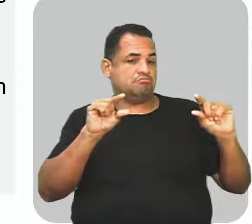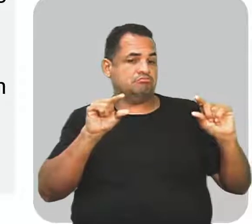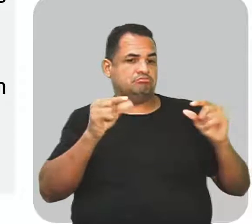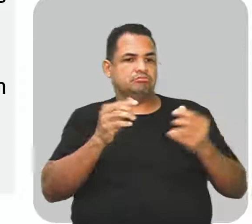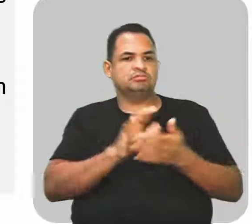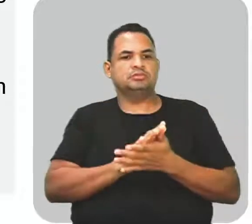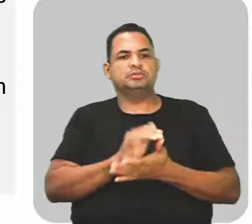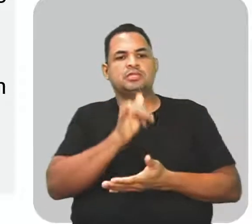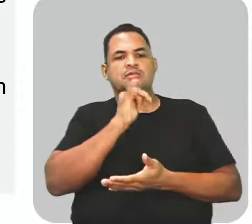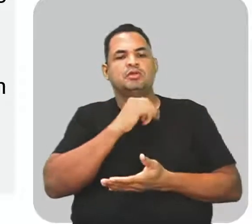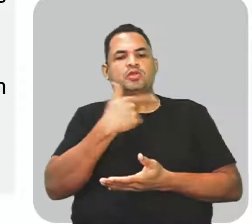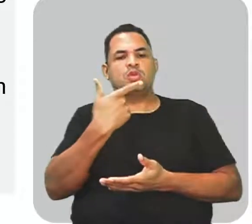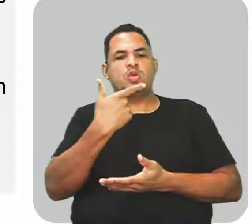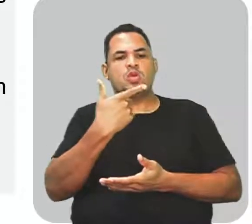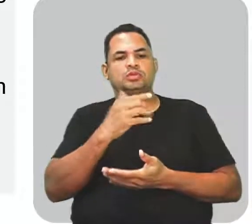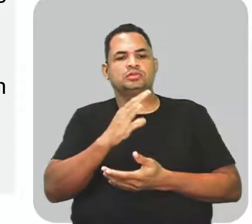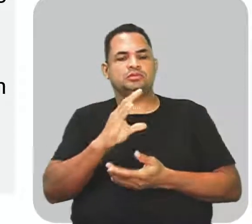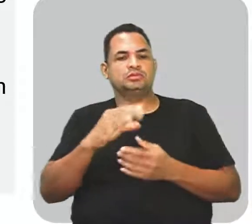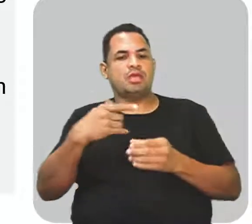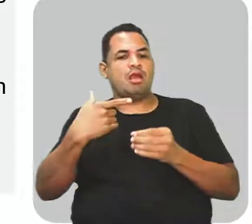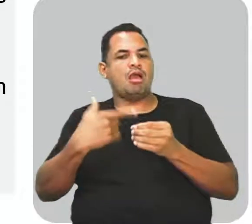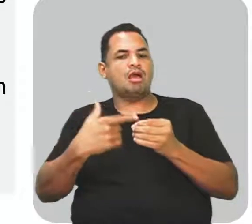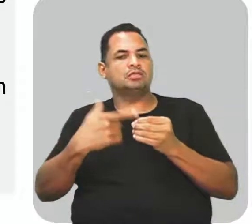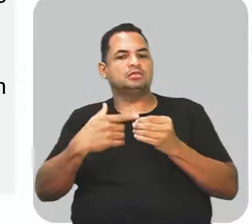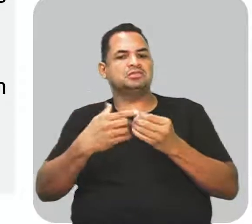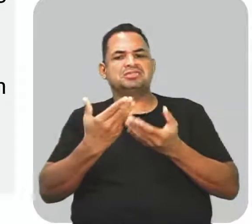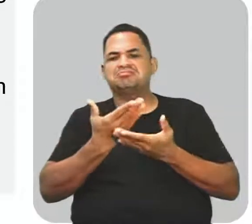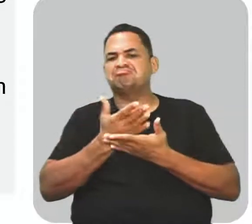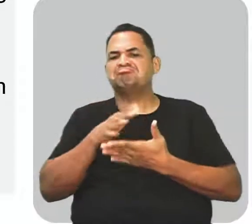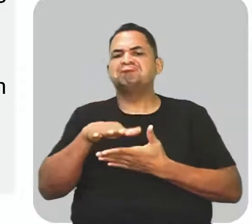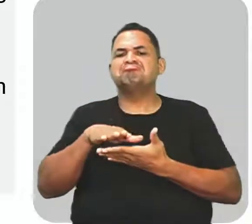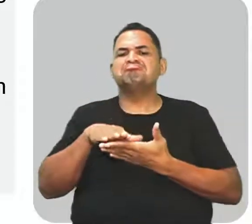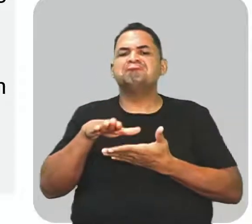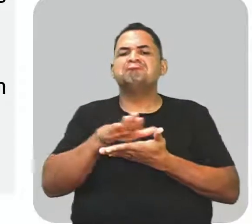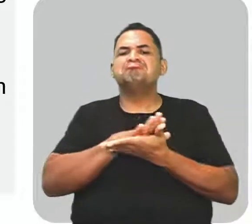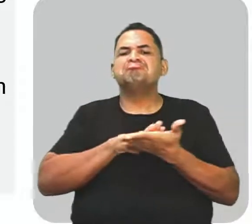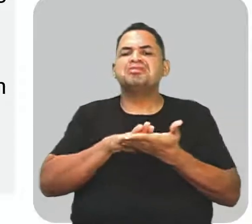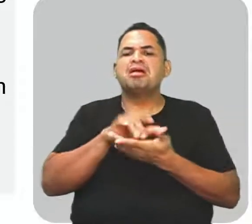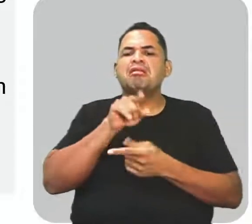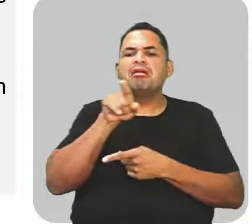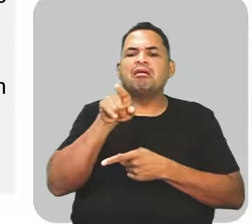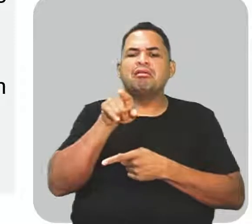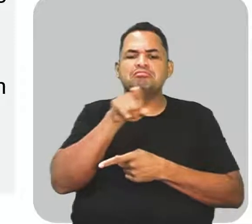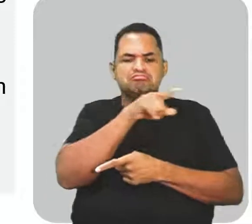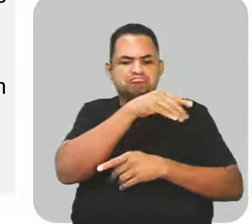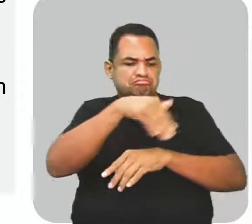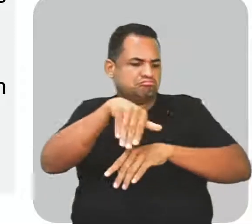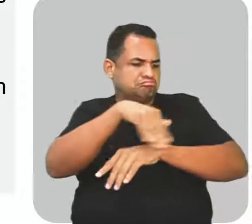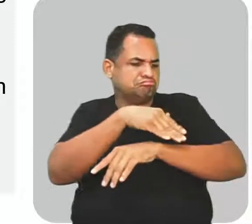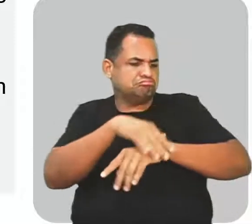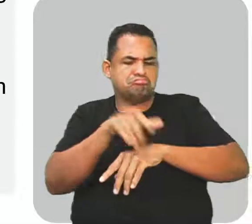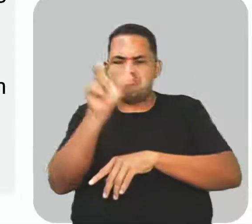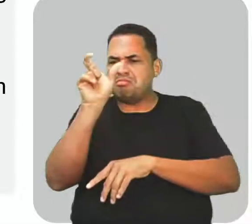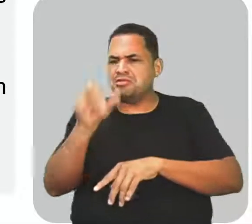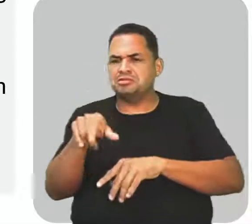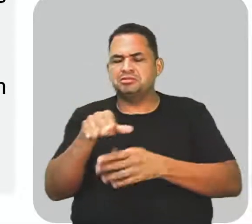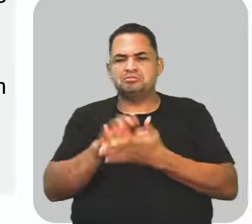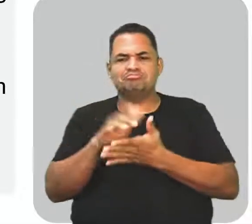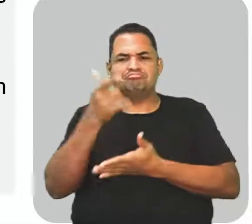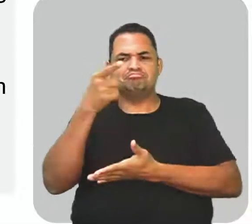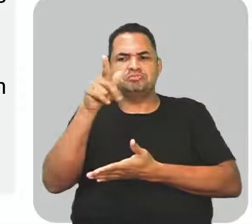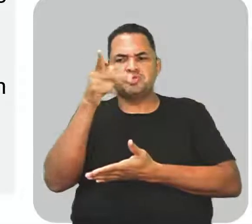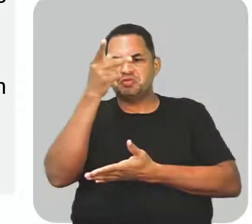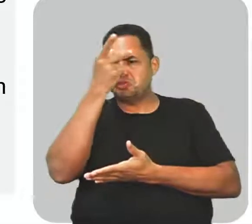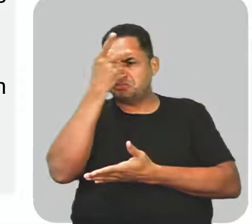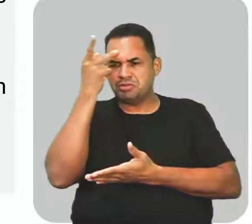Exemplo 2. A cidade estava deserta, ninguém naquela hora na rua. Então nós temos a